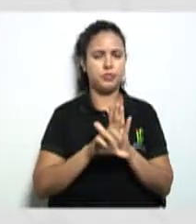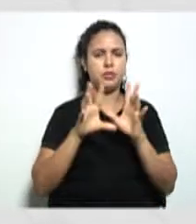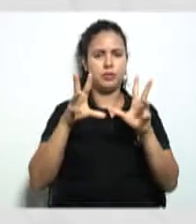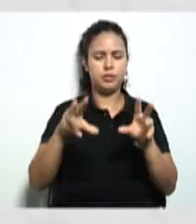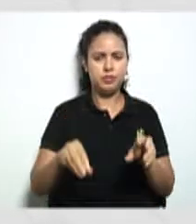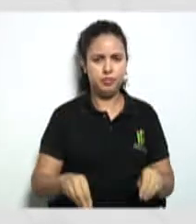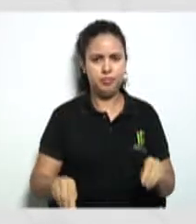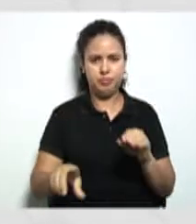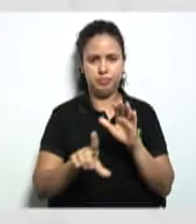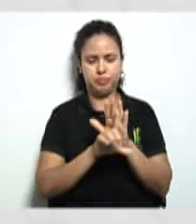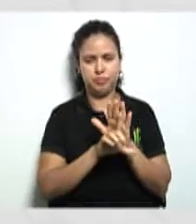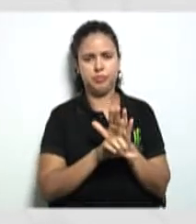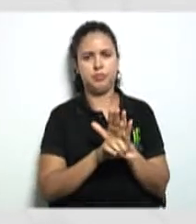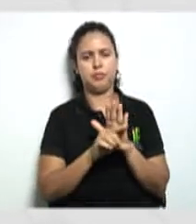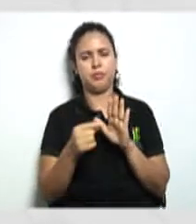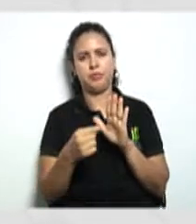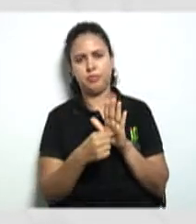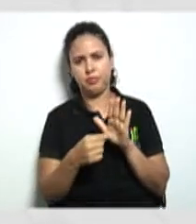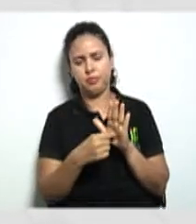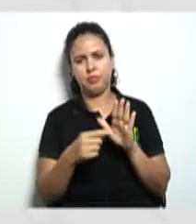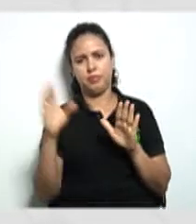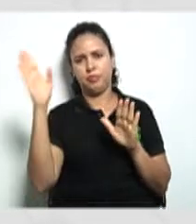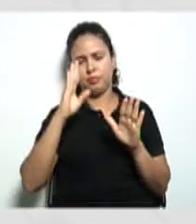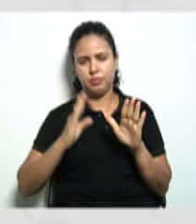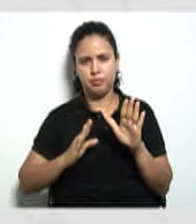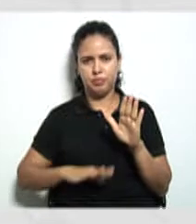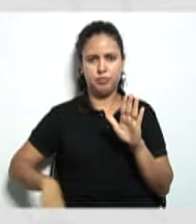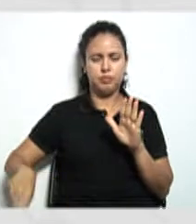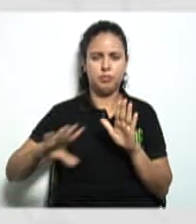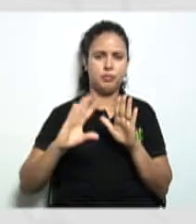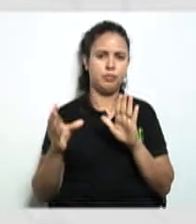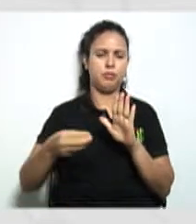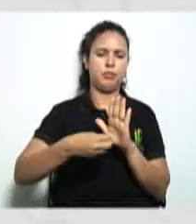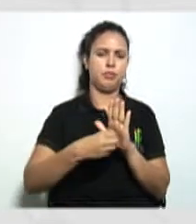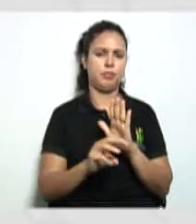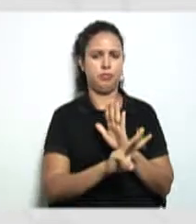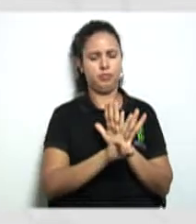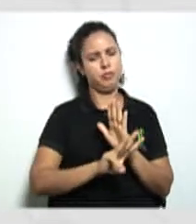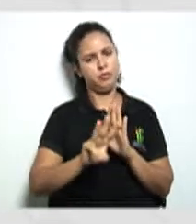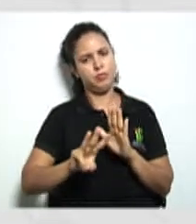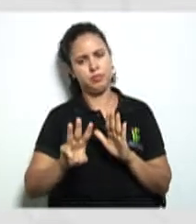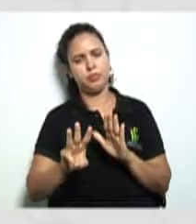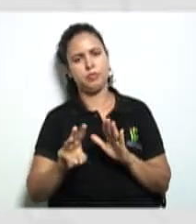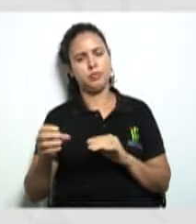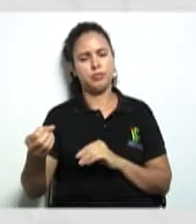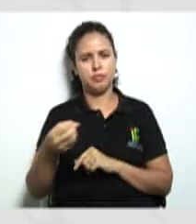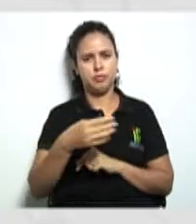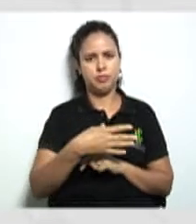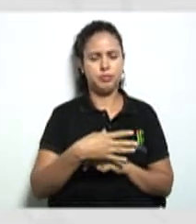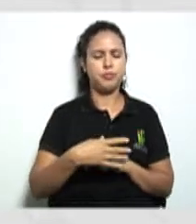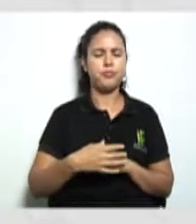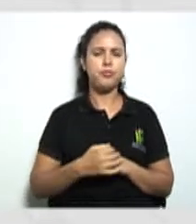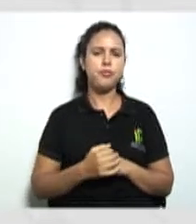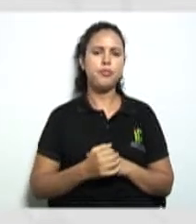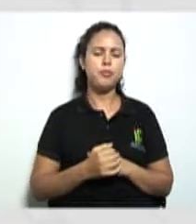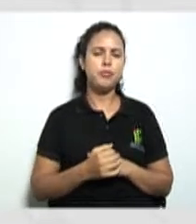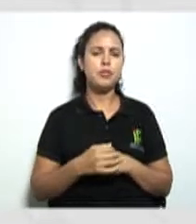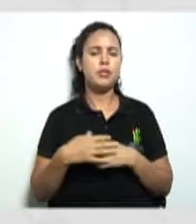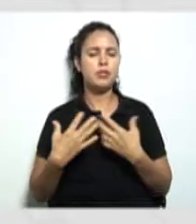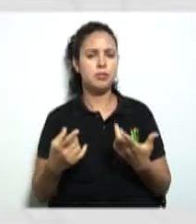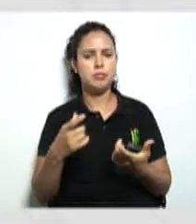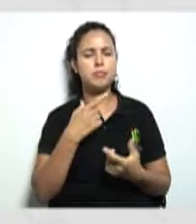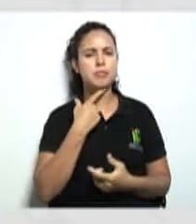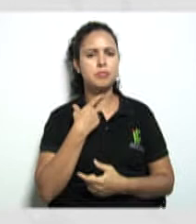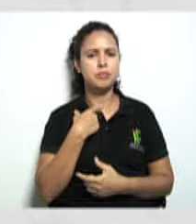a legislação nacional vai estar lá no site do Planalto e vai estar sempre muito atualizada tá bom então quem quiser